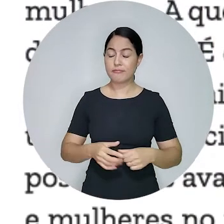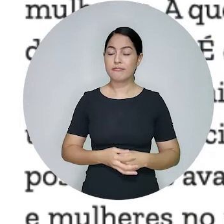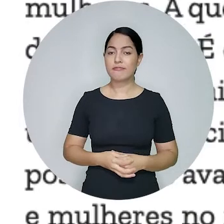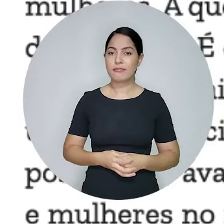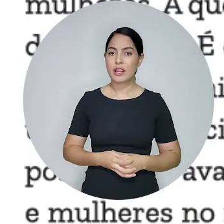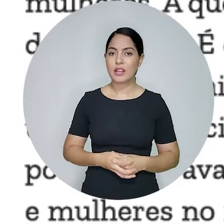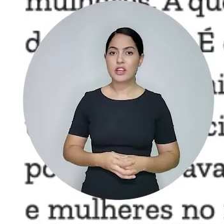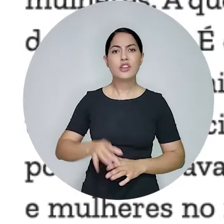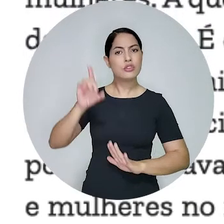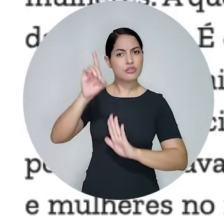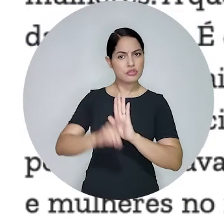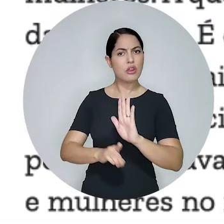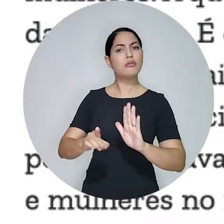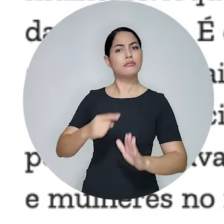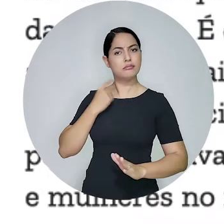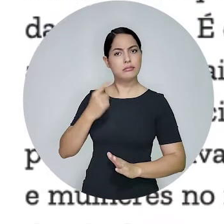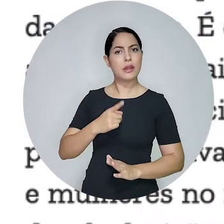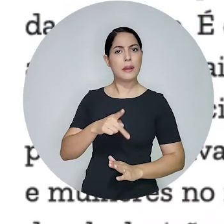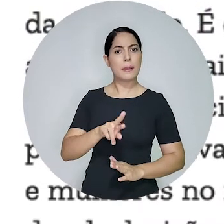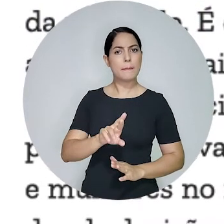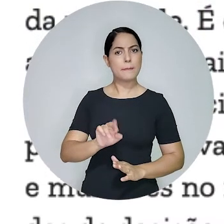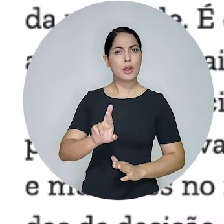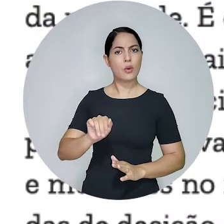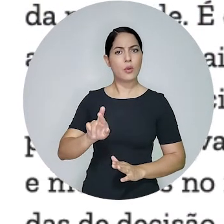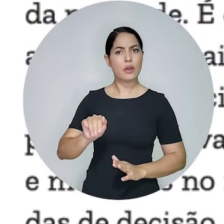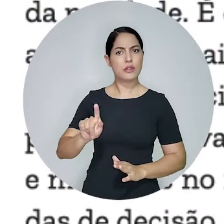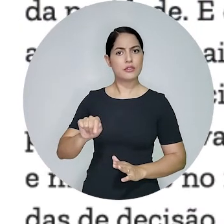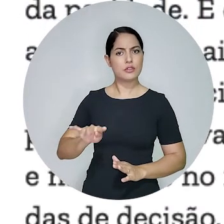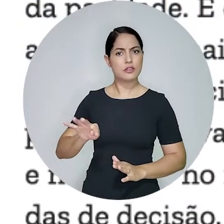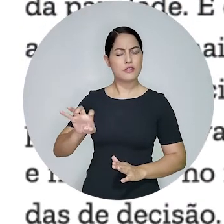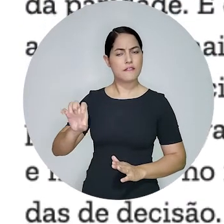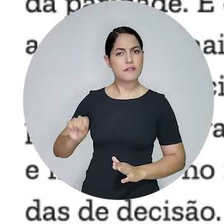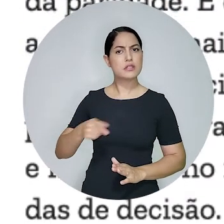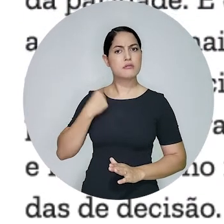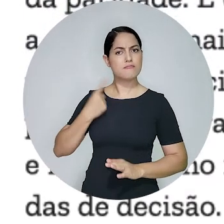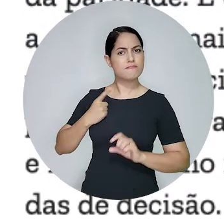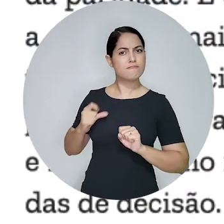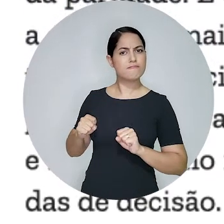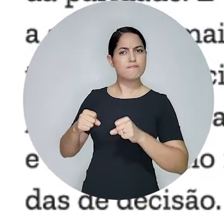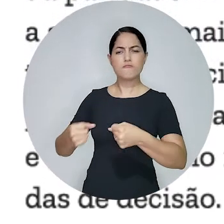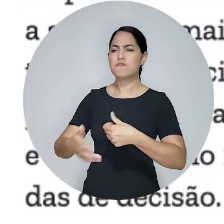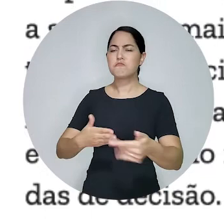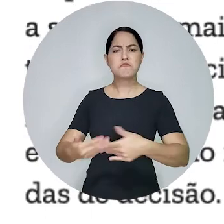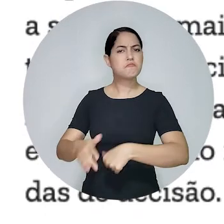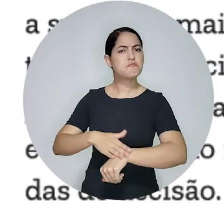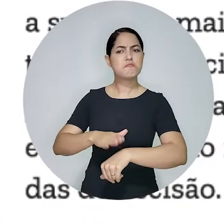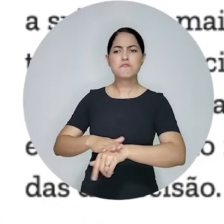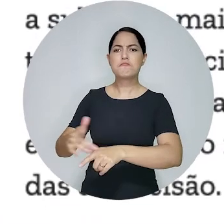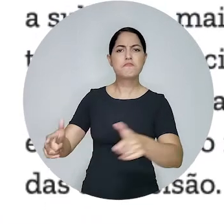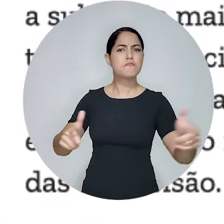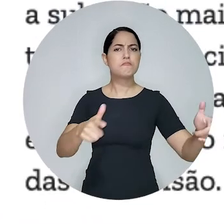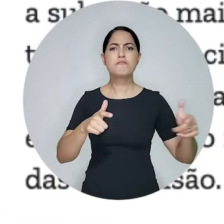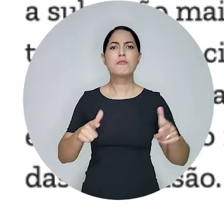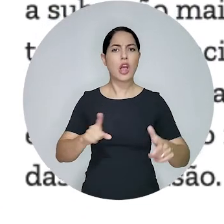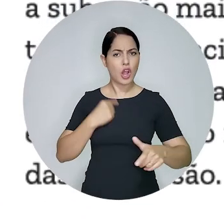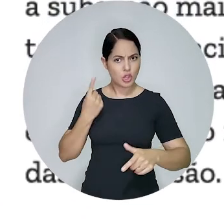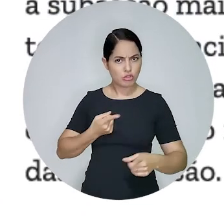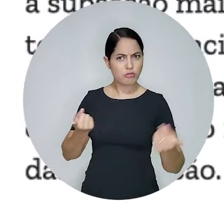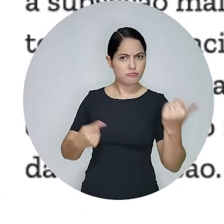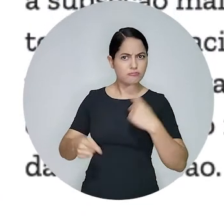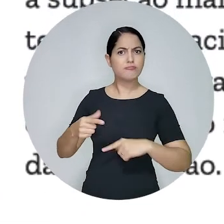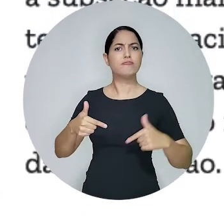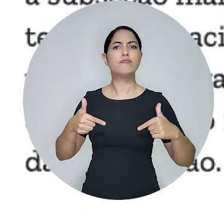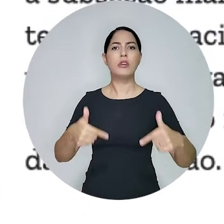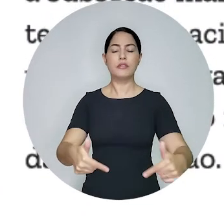abre aspas, que a defesa das prerrogativas é uma das bandeiras que achamos no mais alto patamar em qualquer mastro. Recentemente,